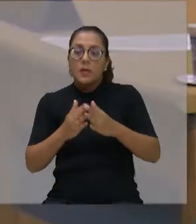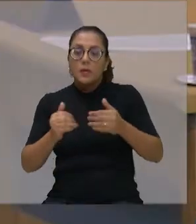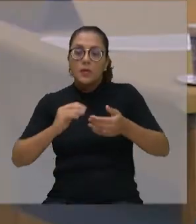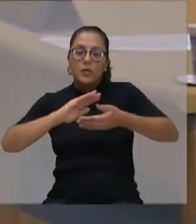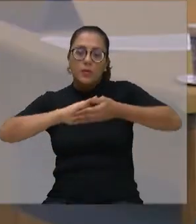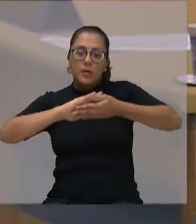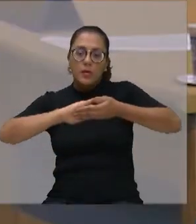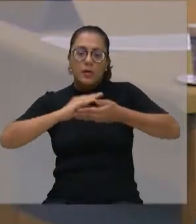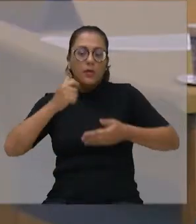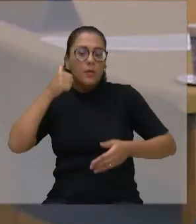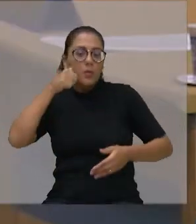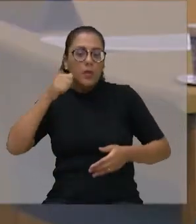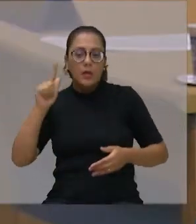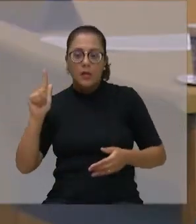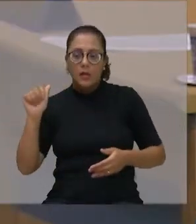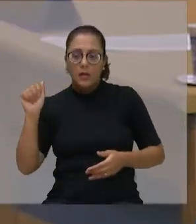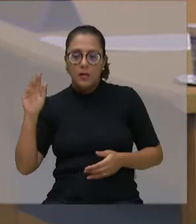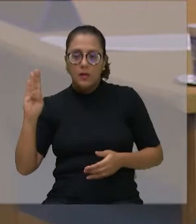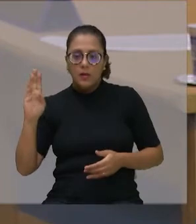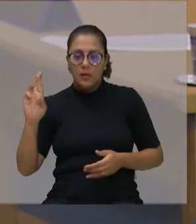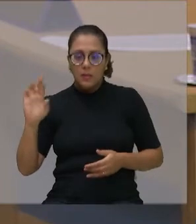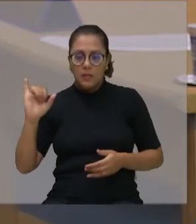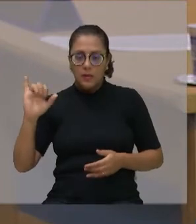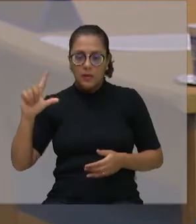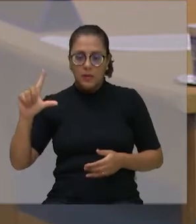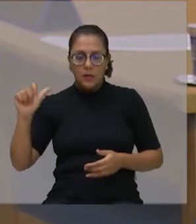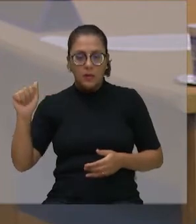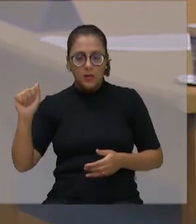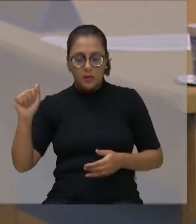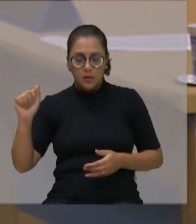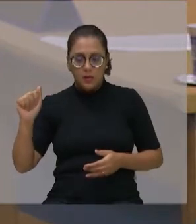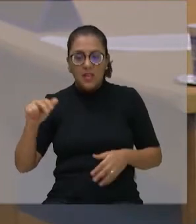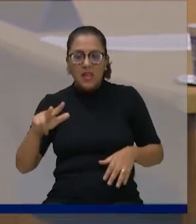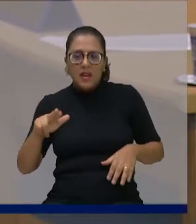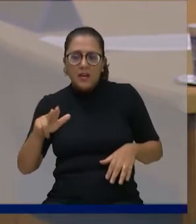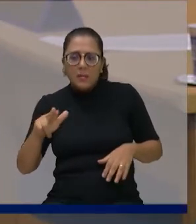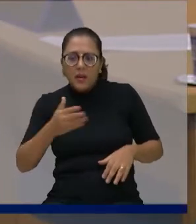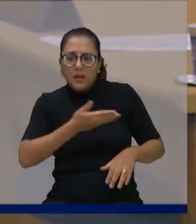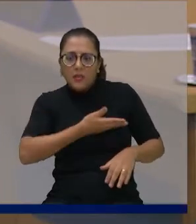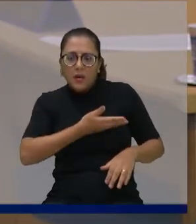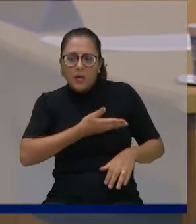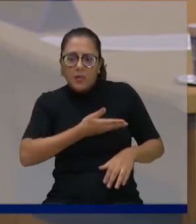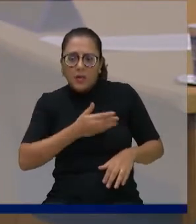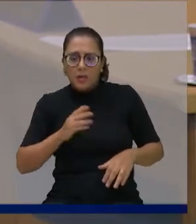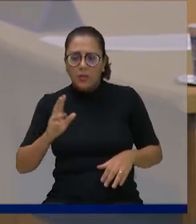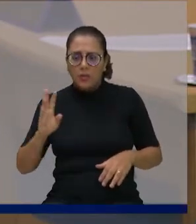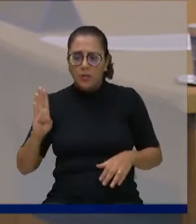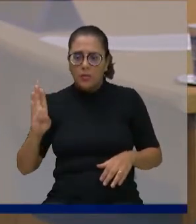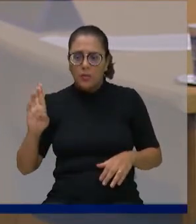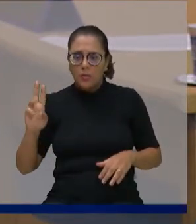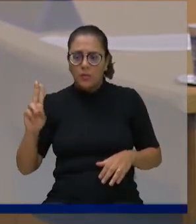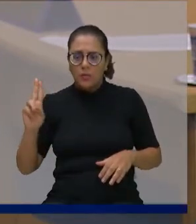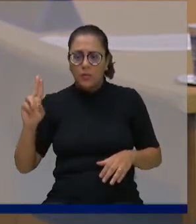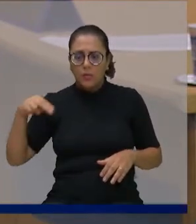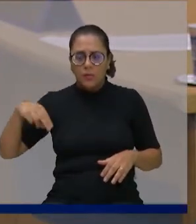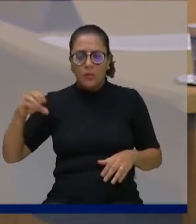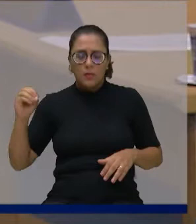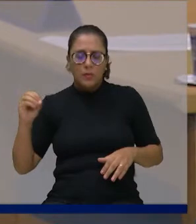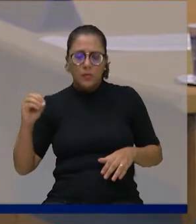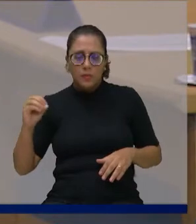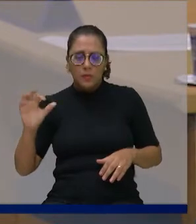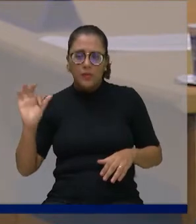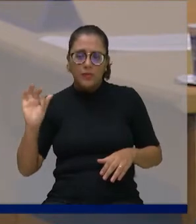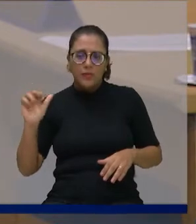Traçati Nunes, a irmã do meu amigo Bruno, lá da FAPEC, Família Assistenciais e Portadores de